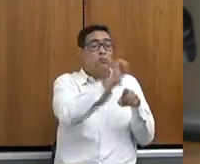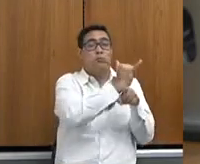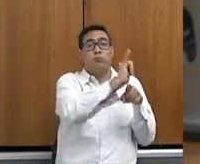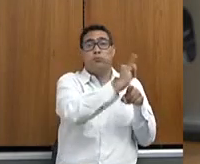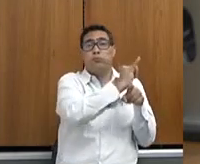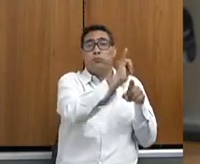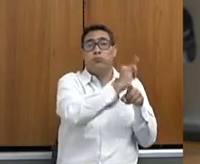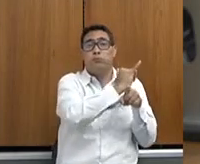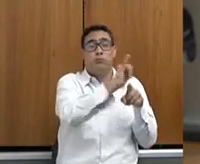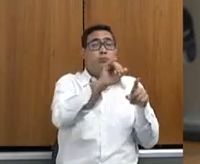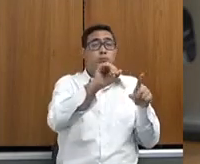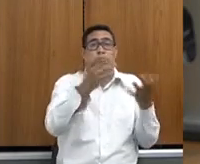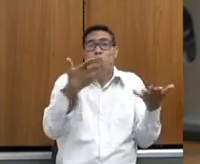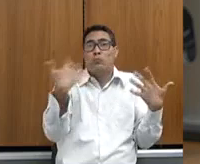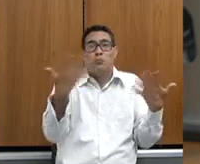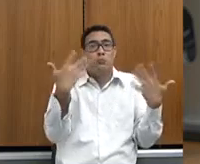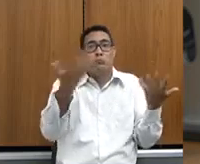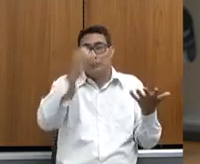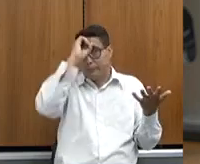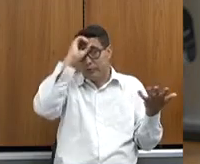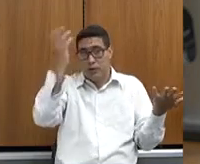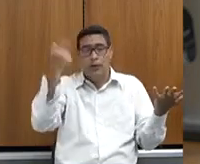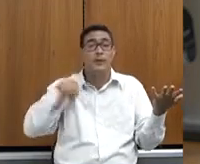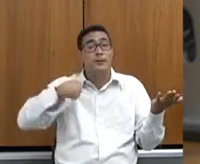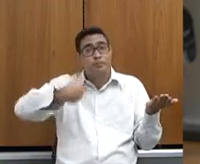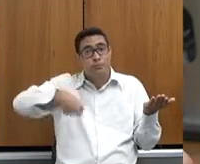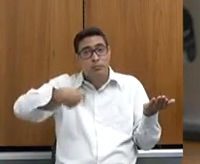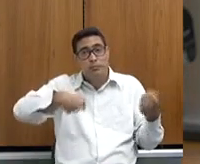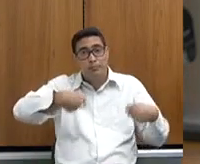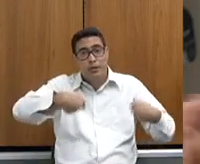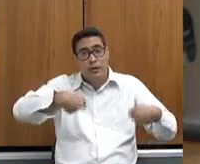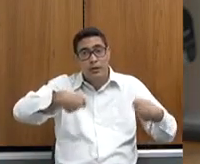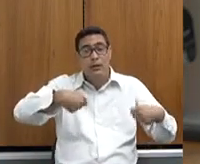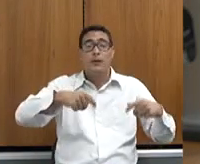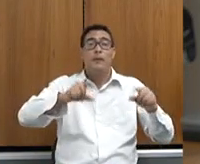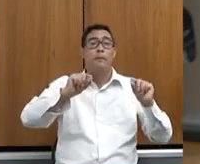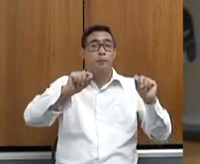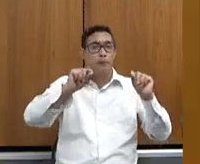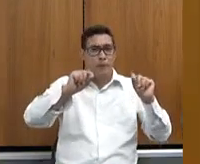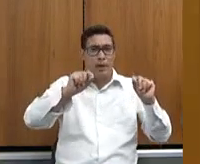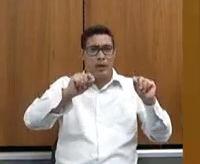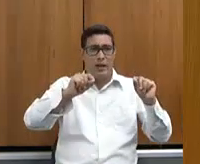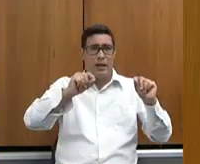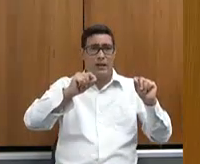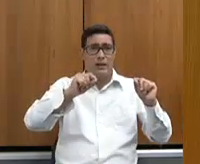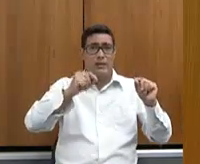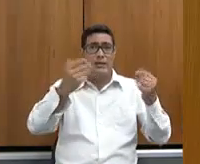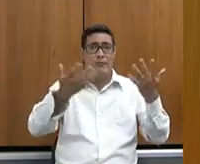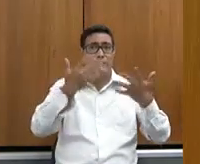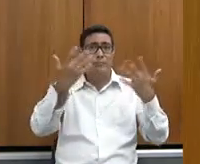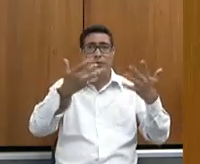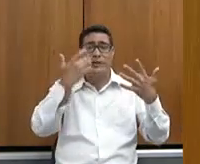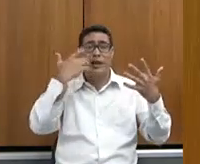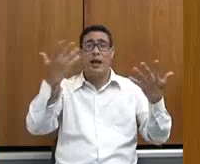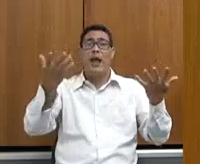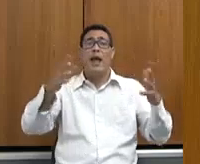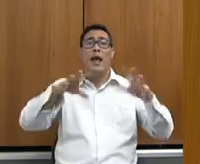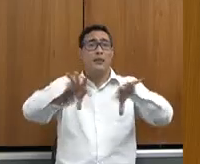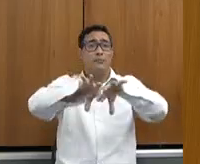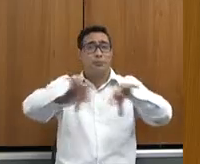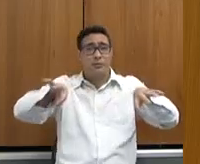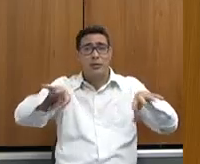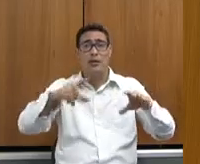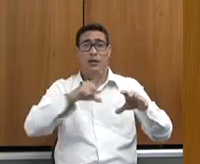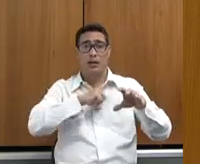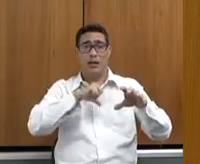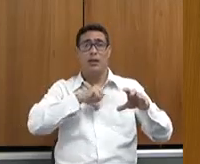Precisamos, então, de repente, Otávio, eu não sei se, porque eu sei que você descentraliza muito, e eu acho que o governo que dá